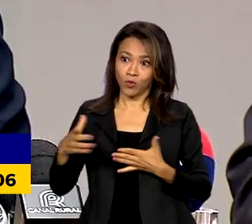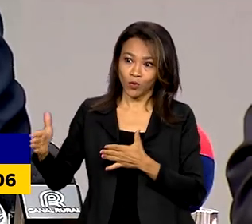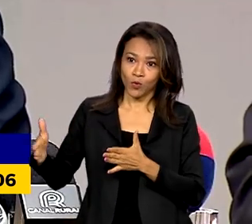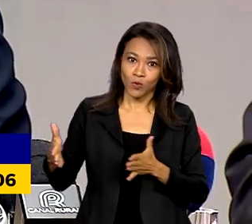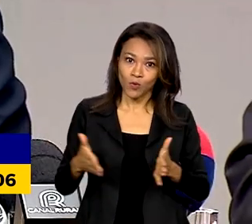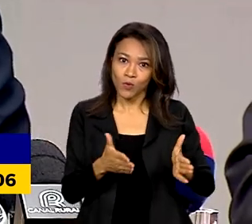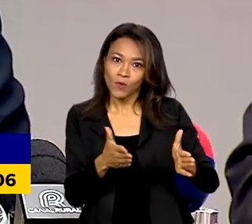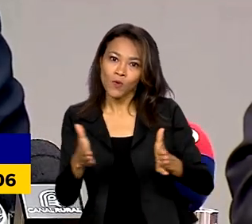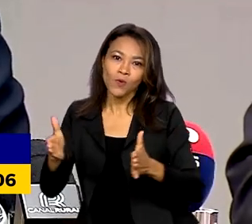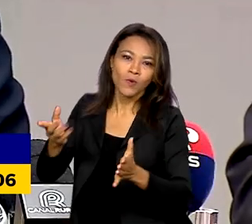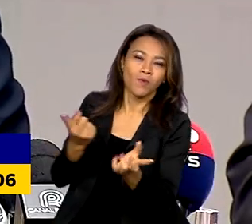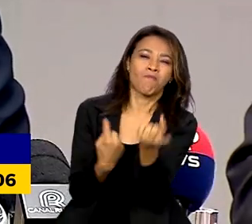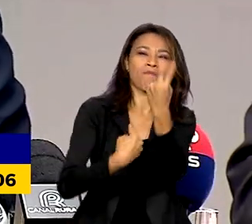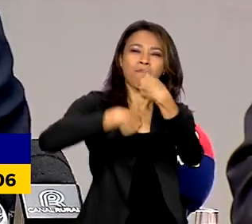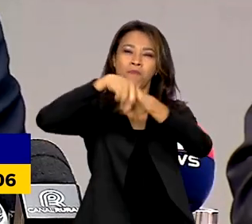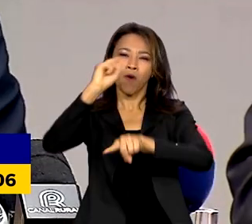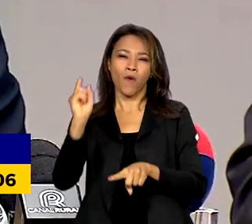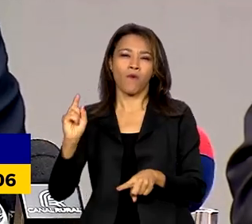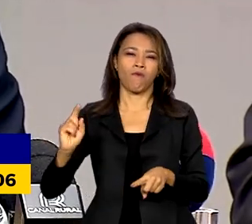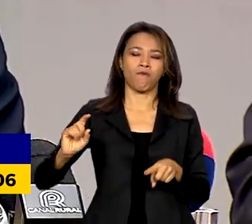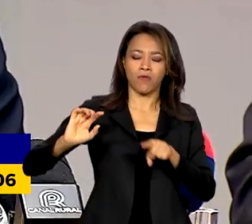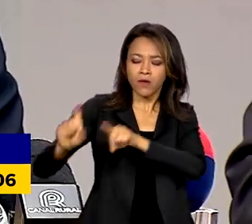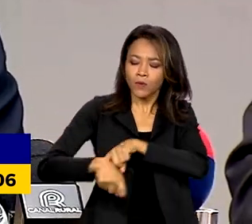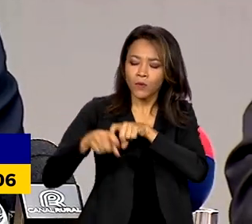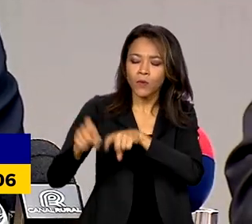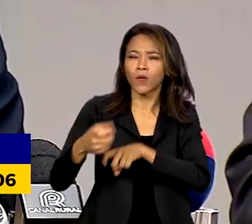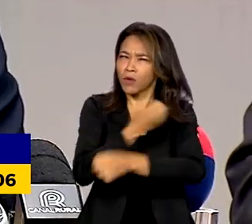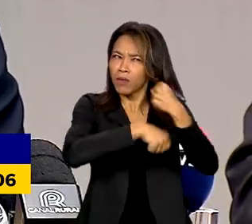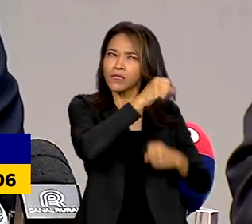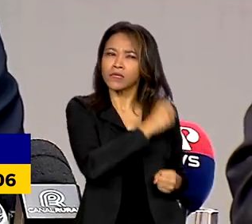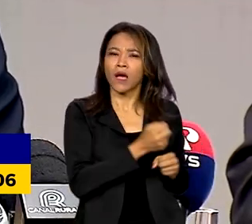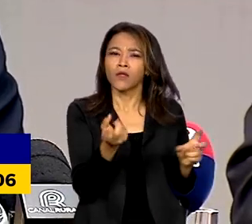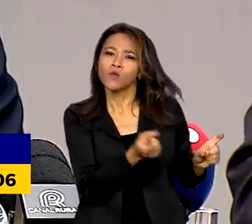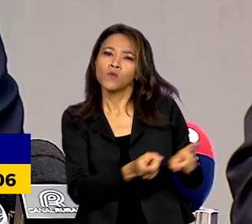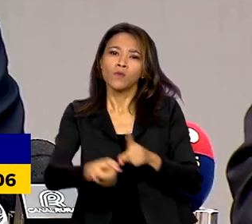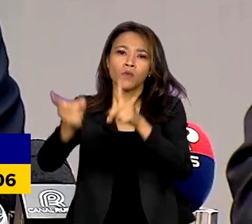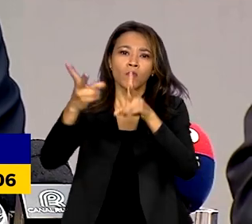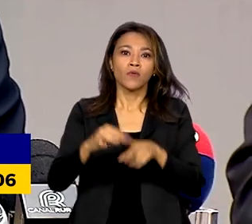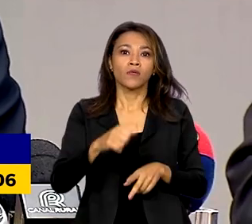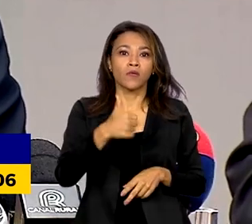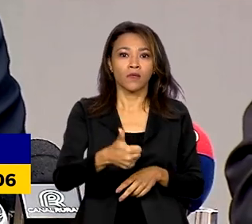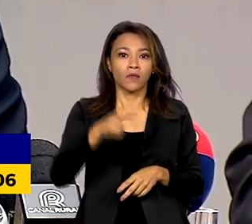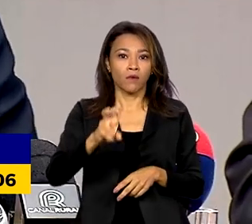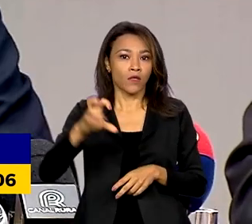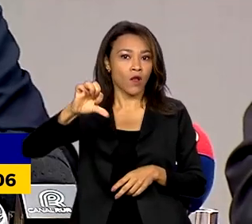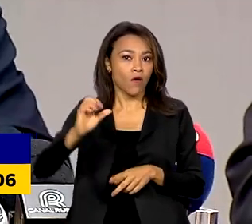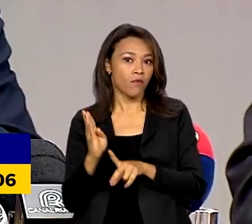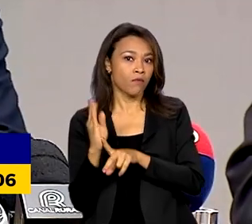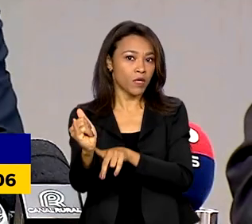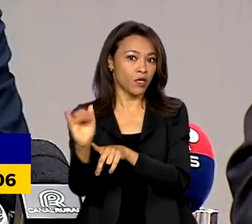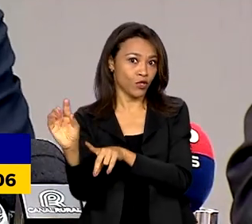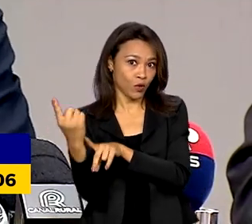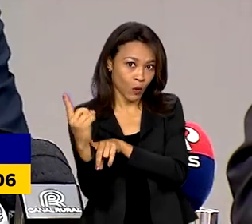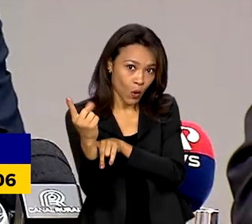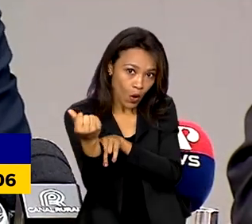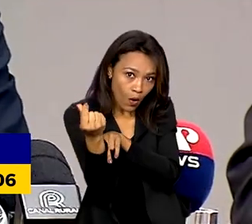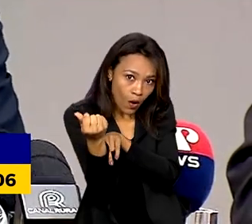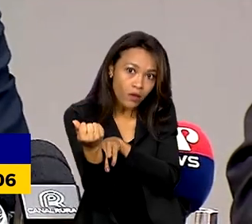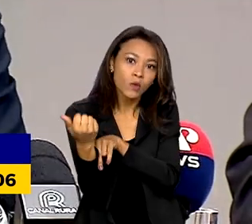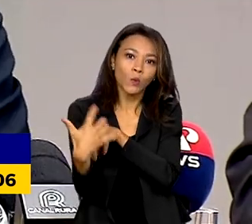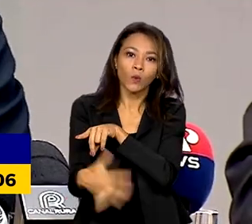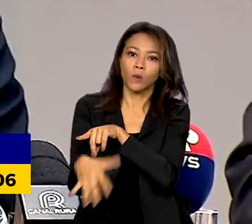agricultura. A agricultura, ano passado, exportou 159 bilhões de dólares. Portanto, tem muita gente com